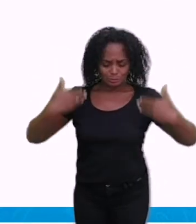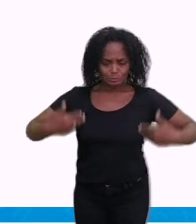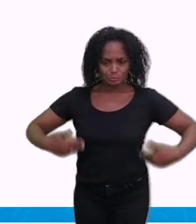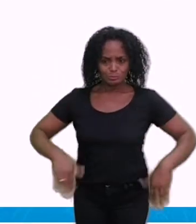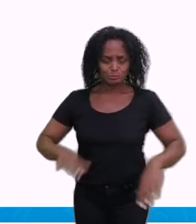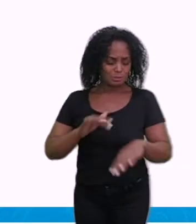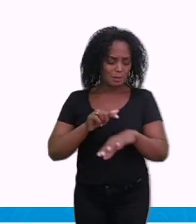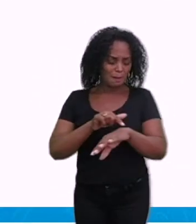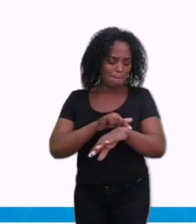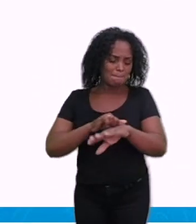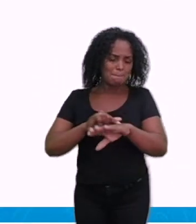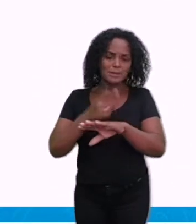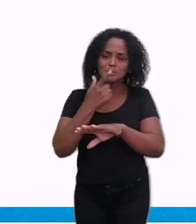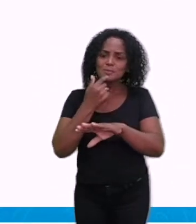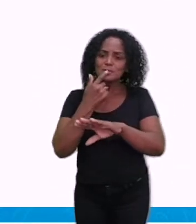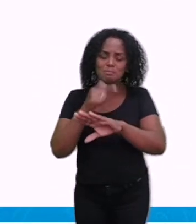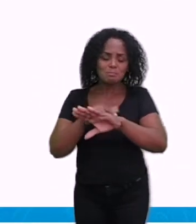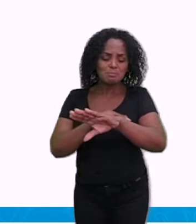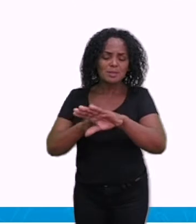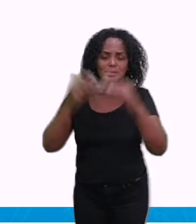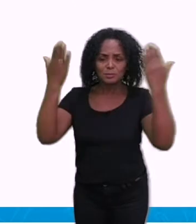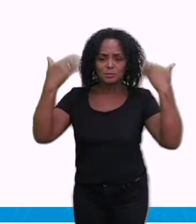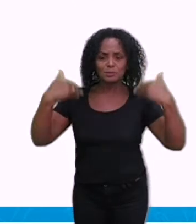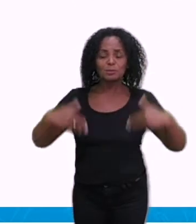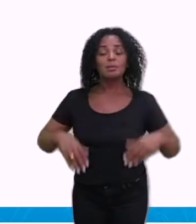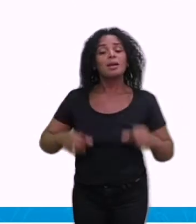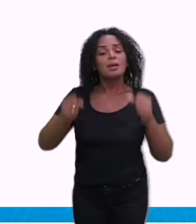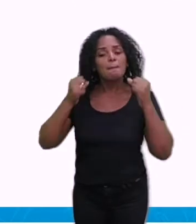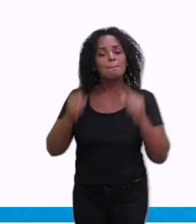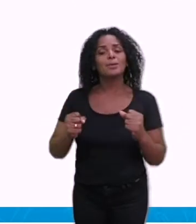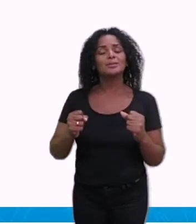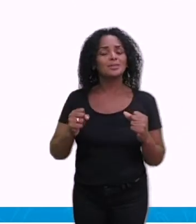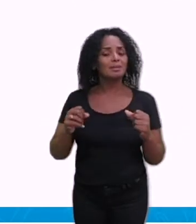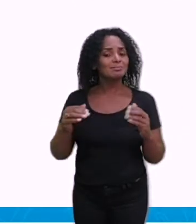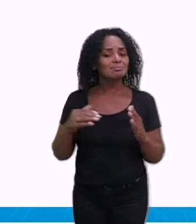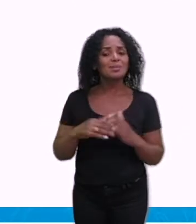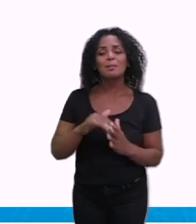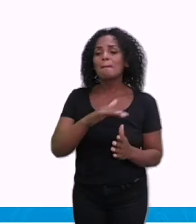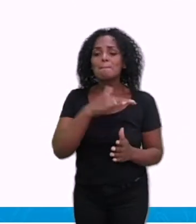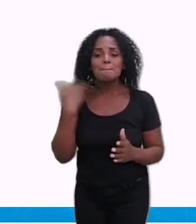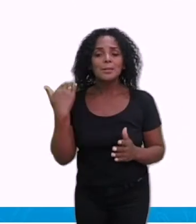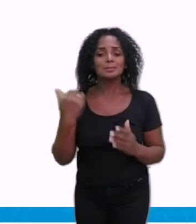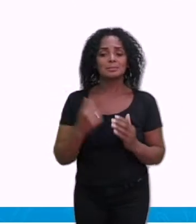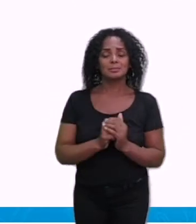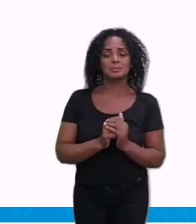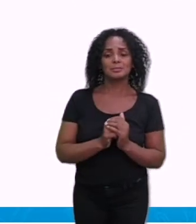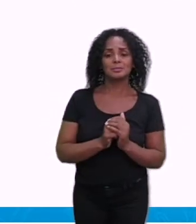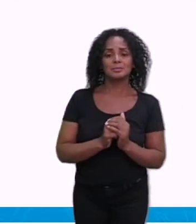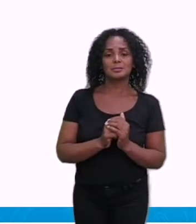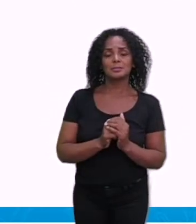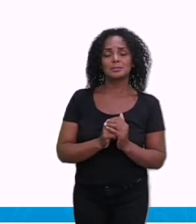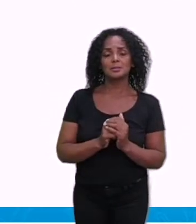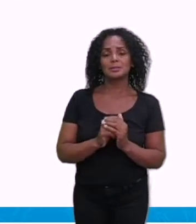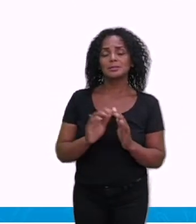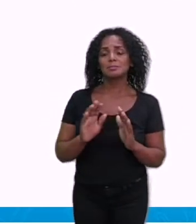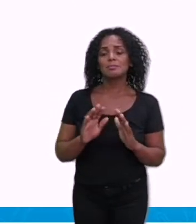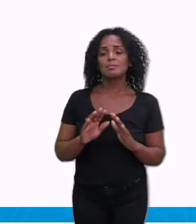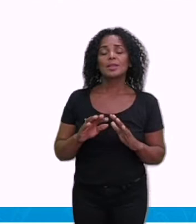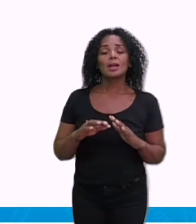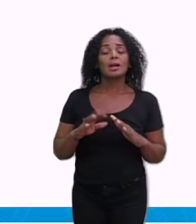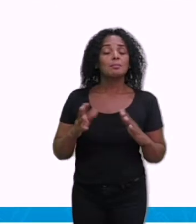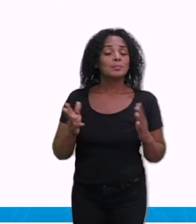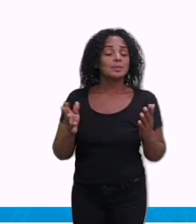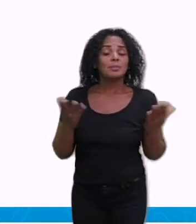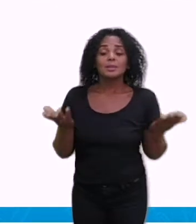vermelhas pelo corpo e pode até matar. E o aumento, a incidência